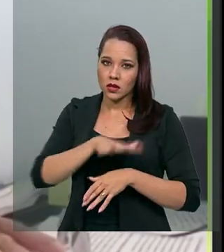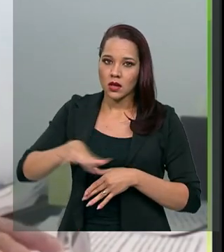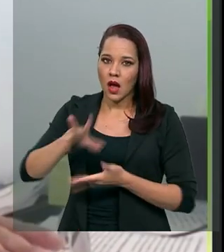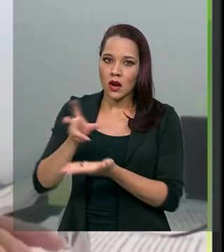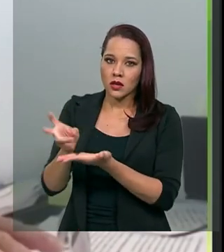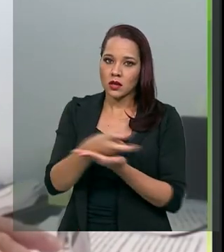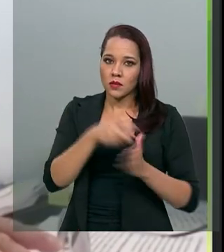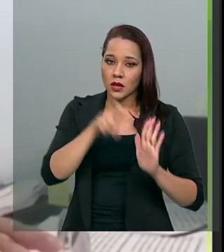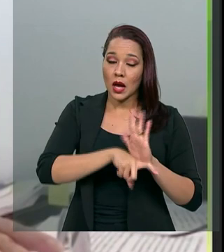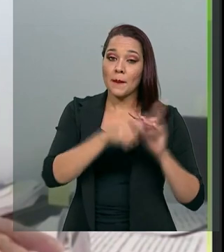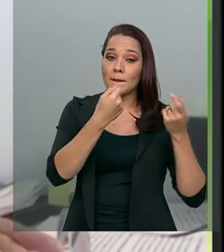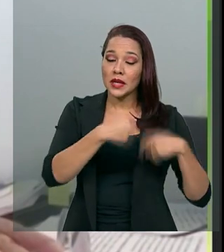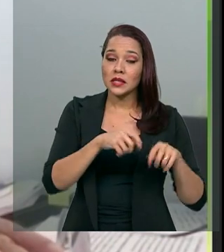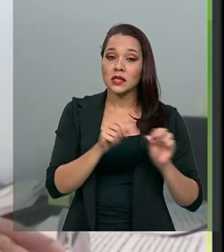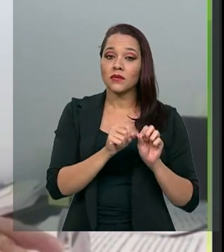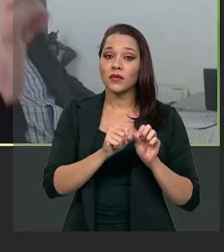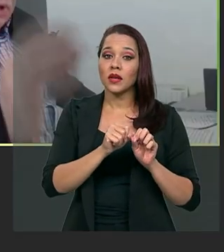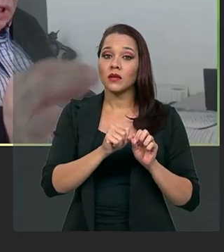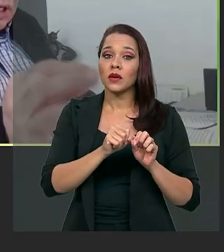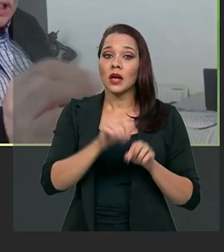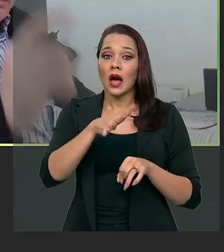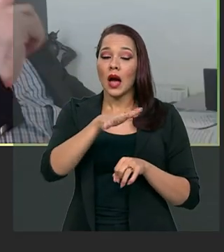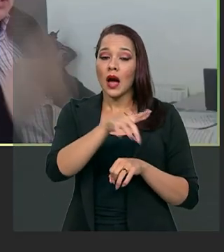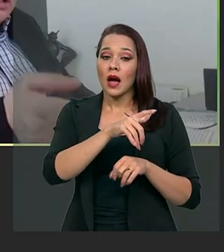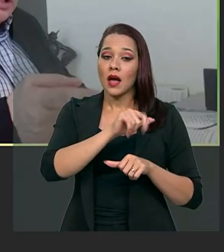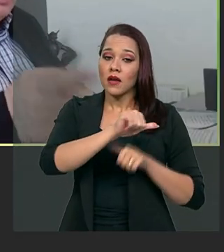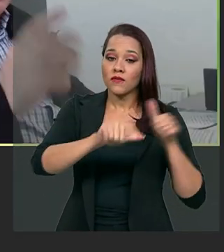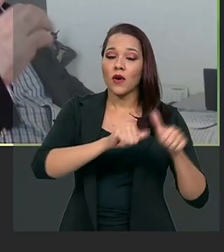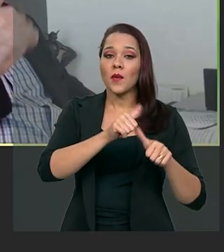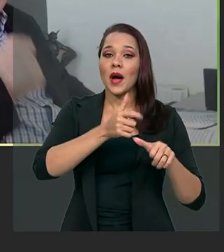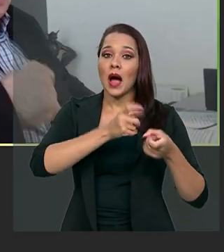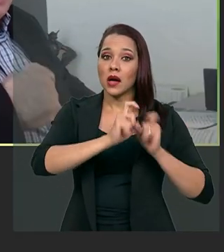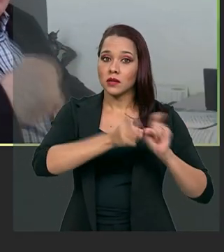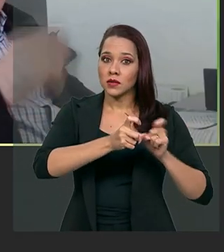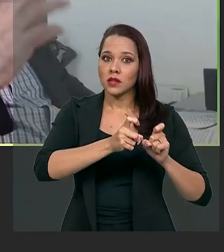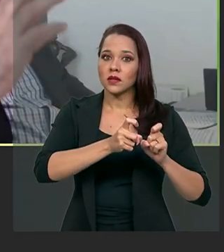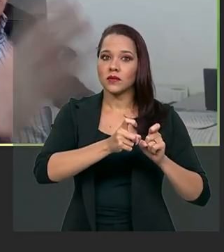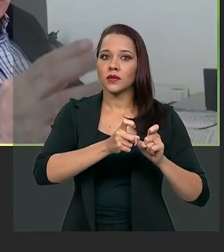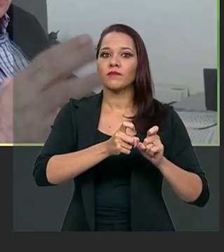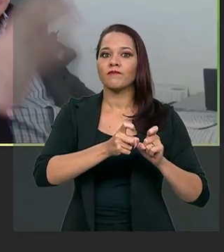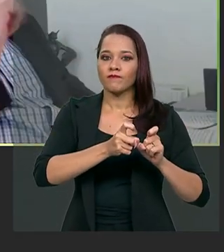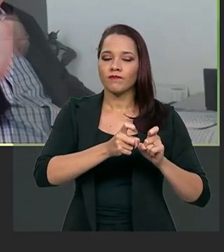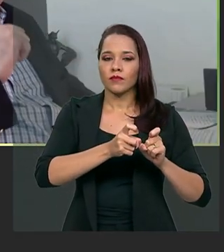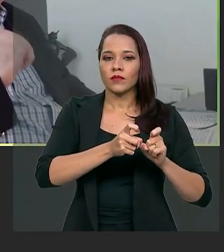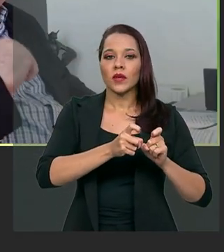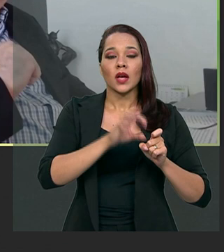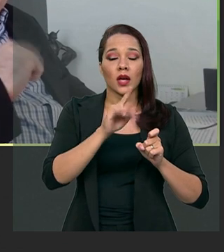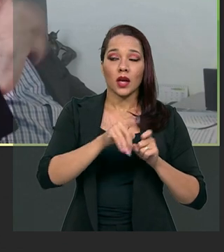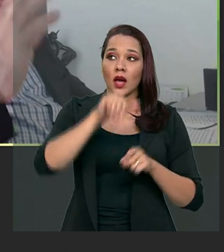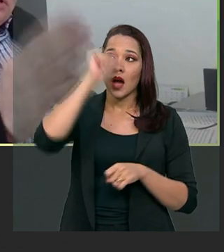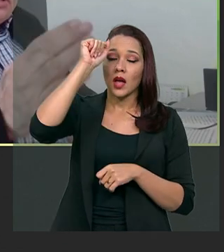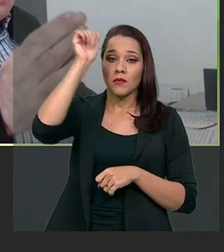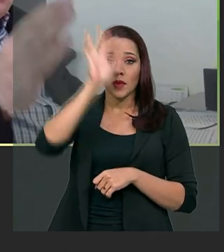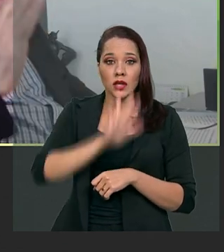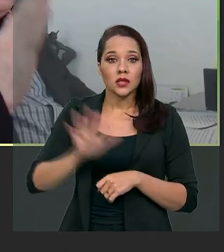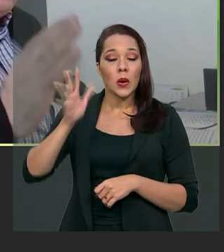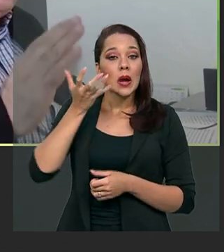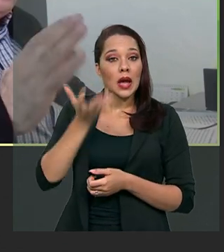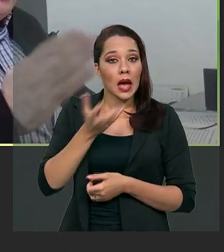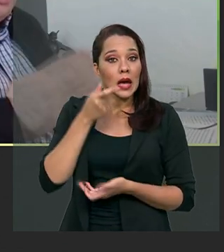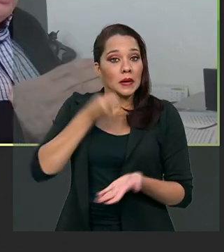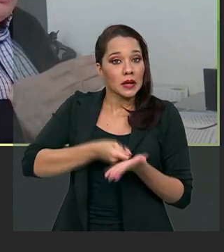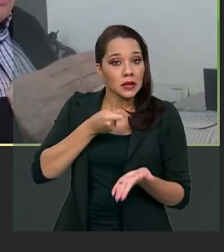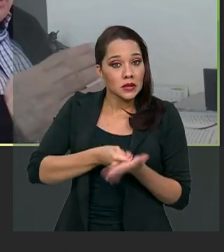ser feita a reforma administrativa. E a nação brasileira quer e exige